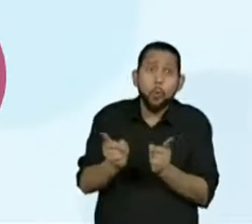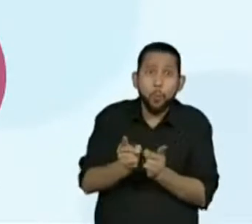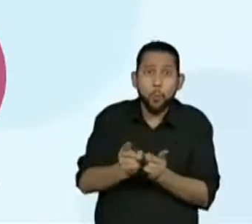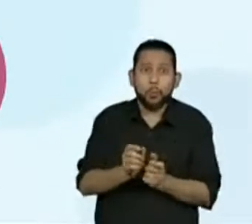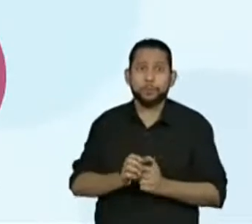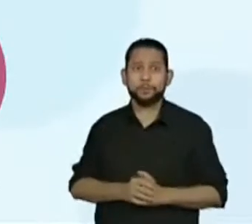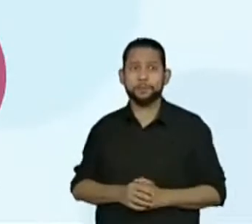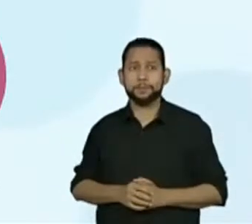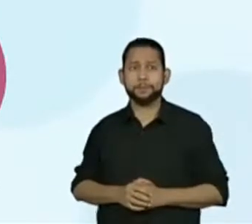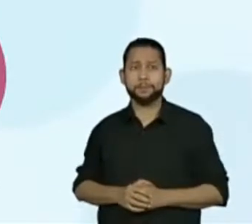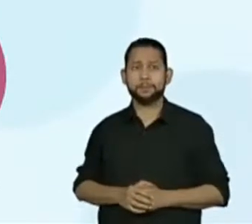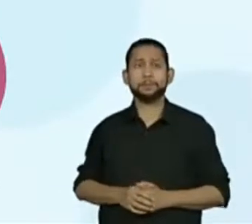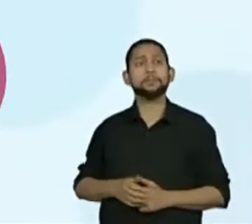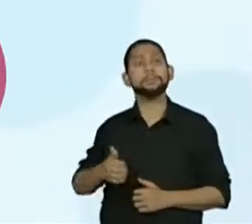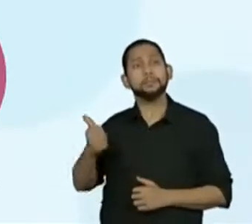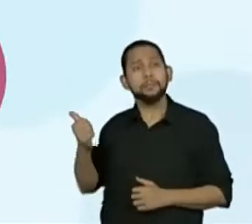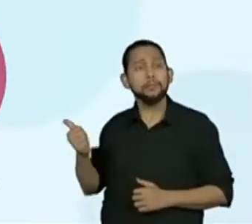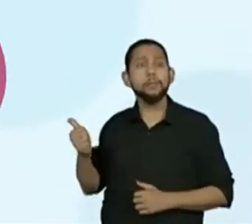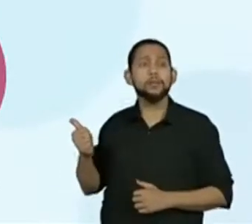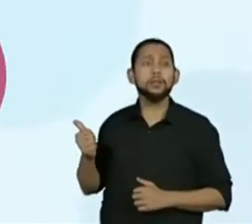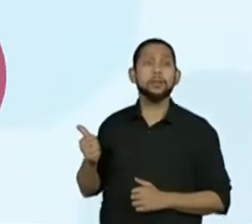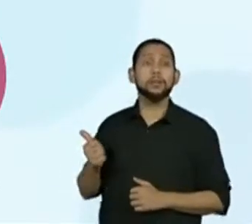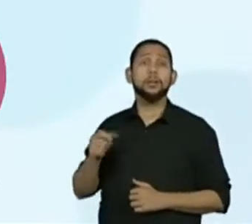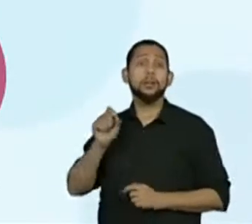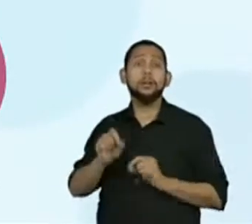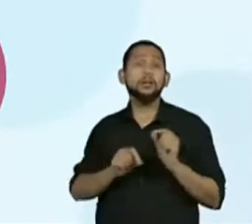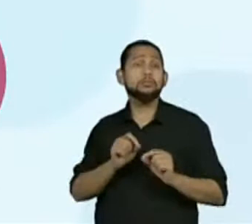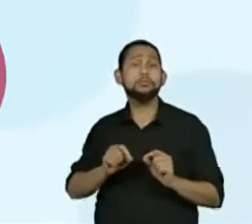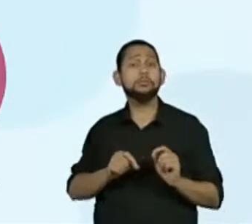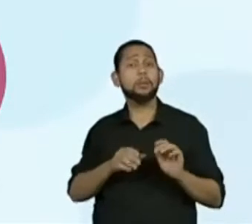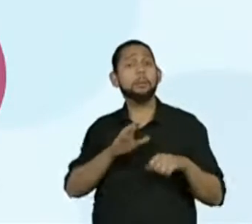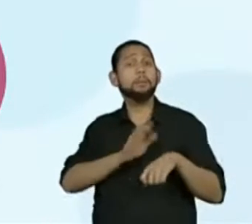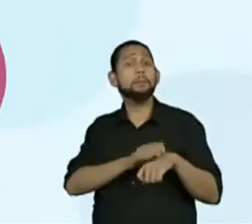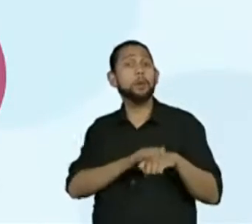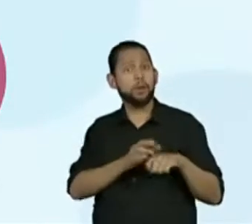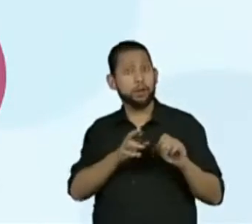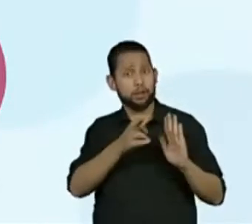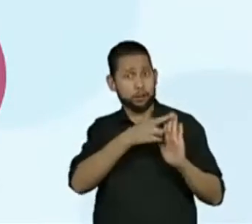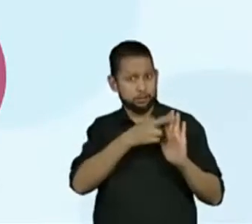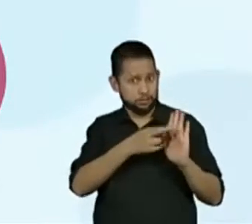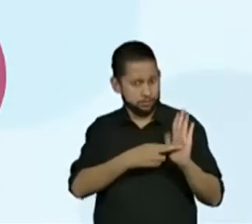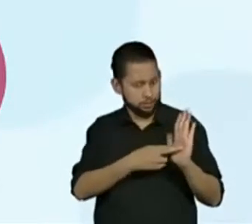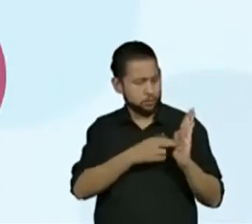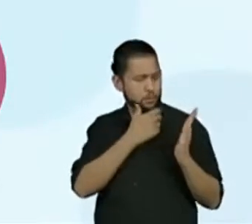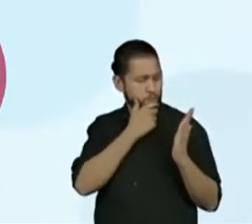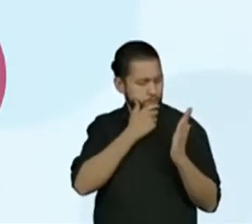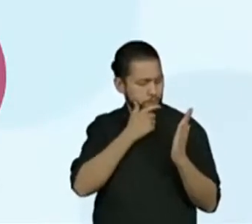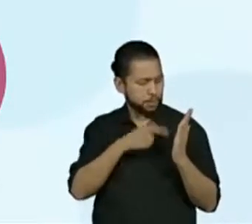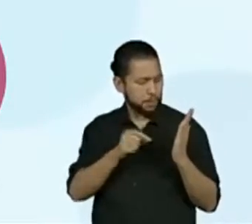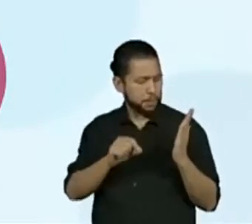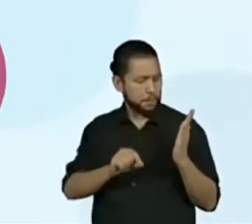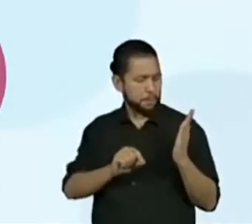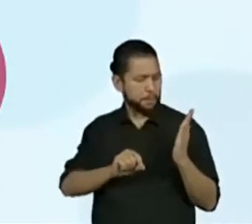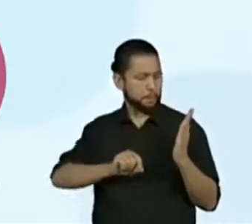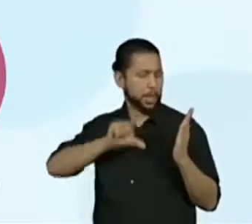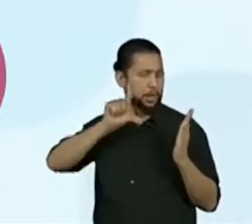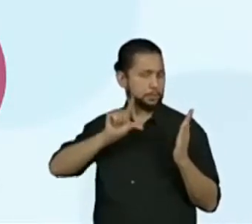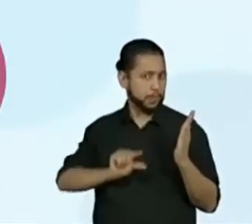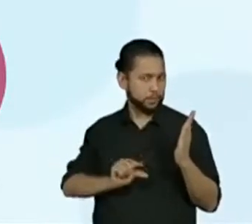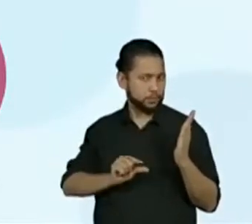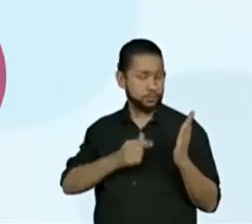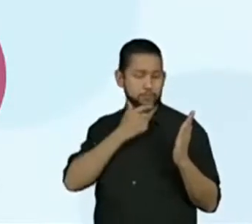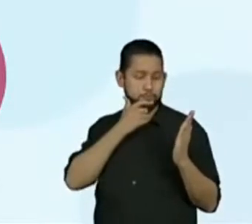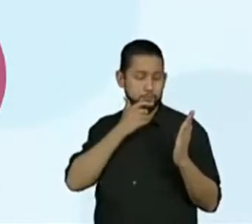da receita, do bolo, tá bom? Que procedimentos ela deve utilizar para que as suas receitas sejam